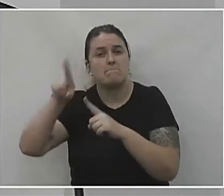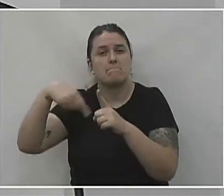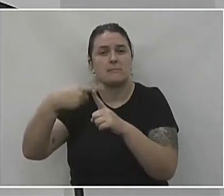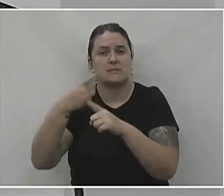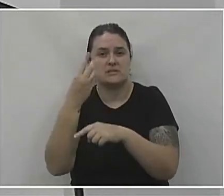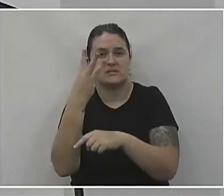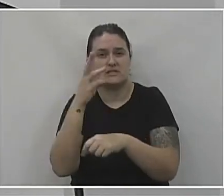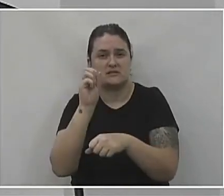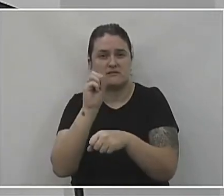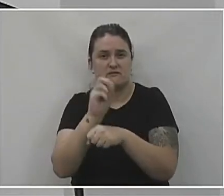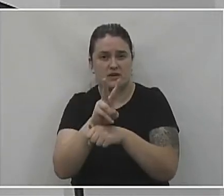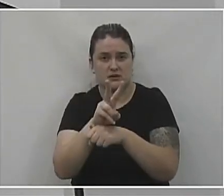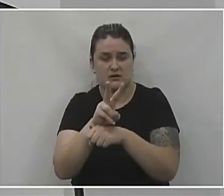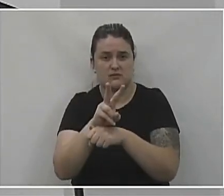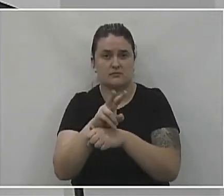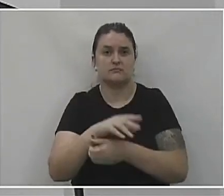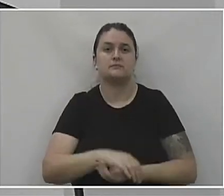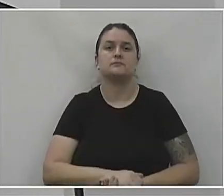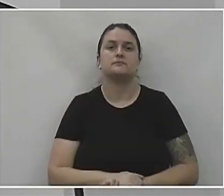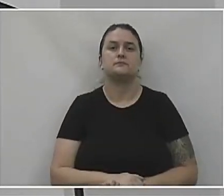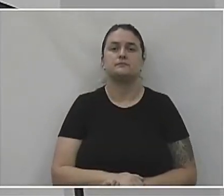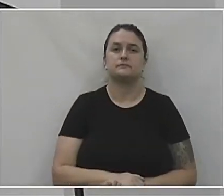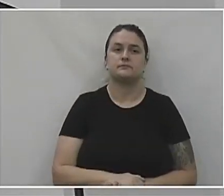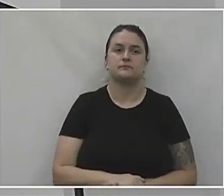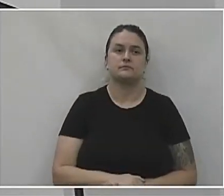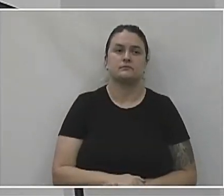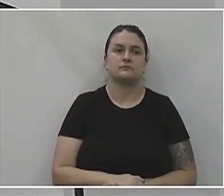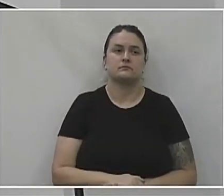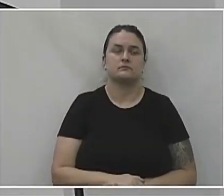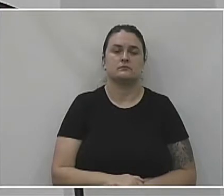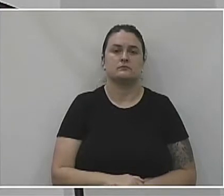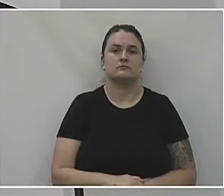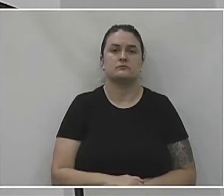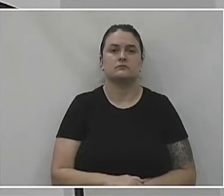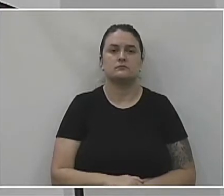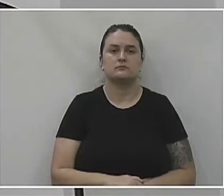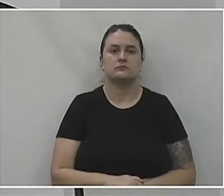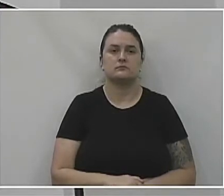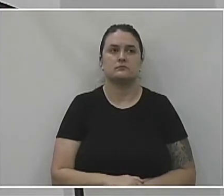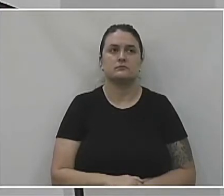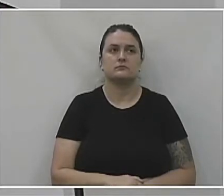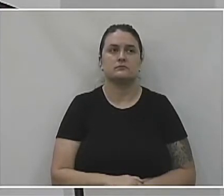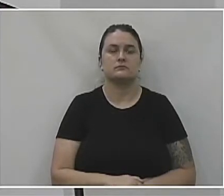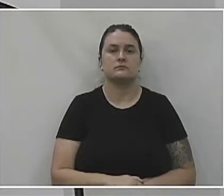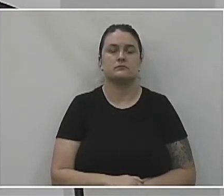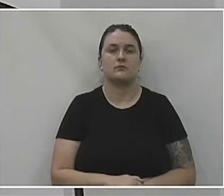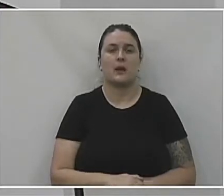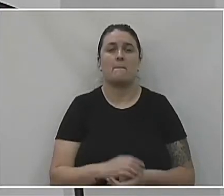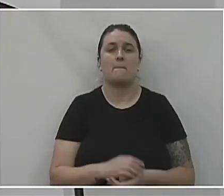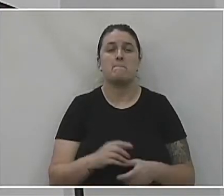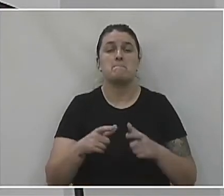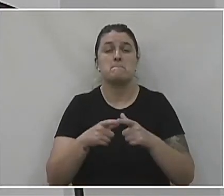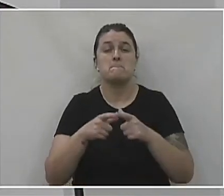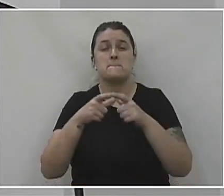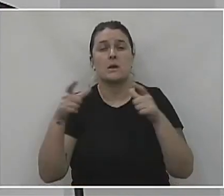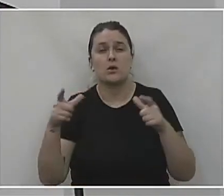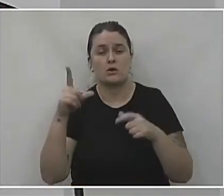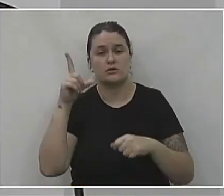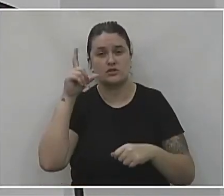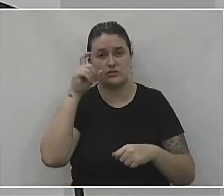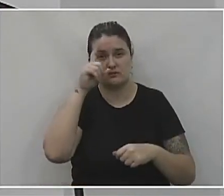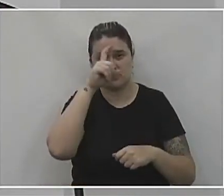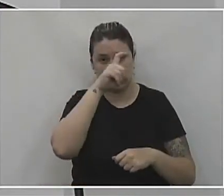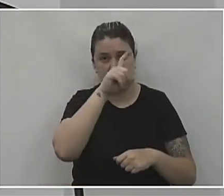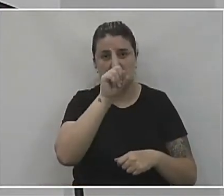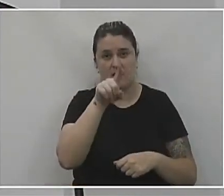panorama que a gente estava agora passando, que era de muita dificuldade. Então, a maior dificuldade de todas era